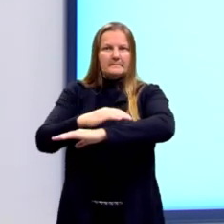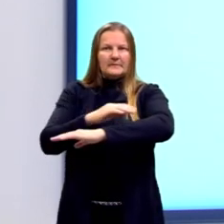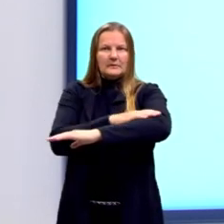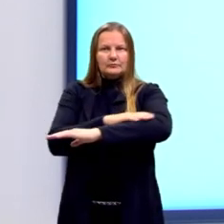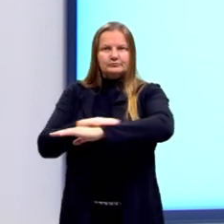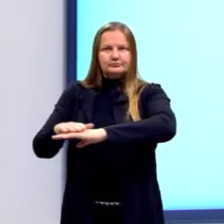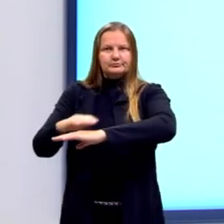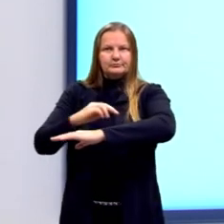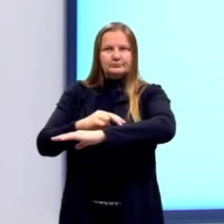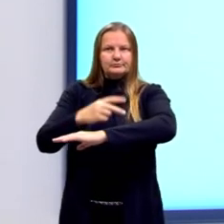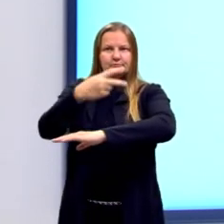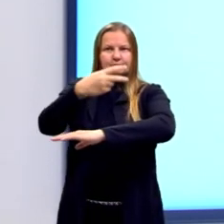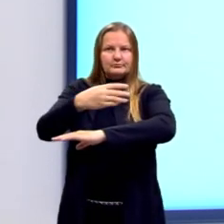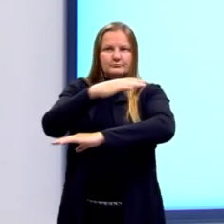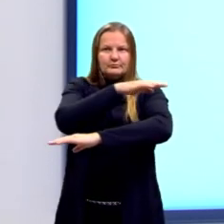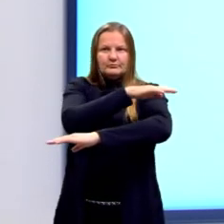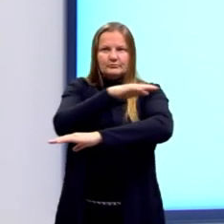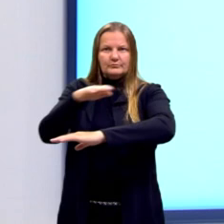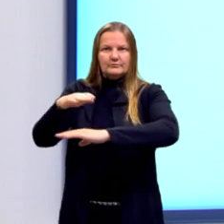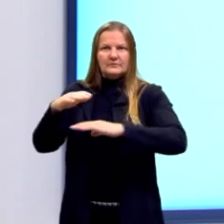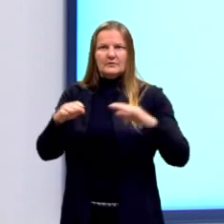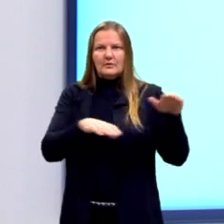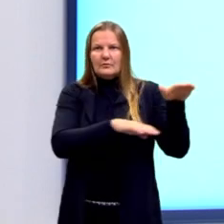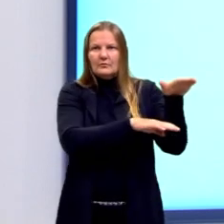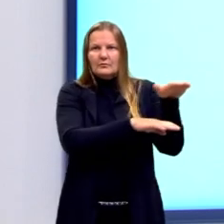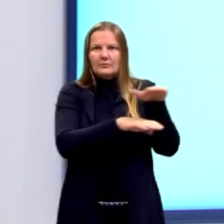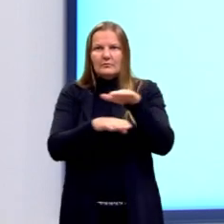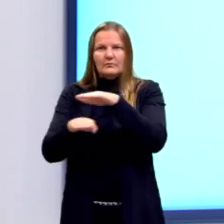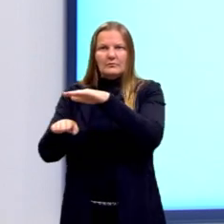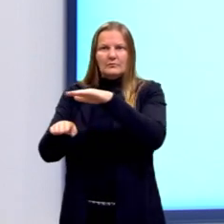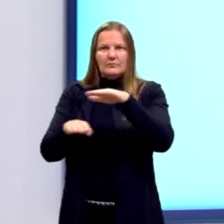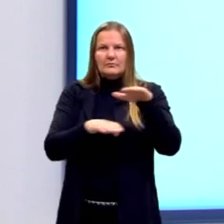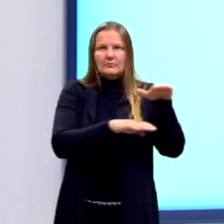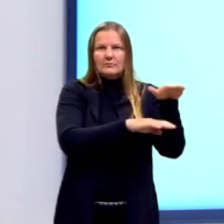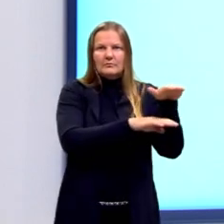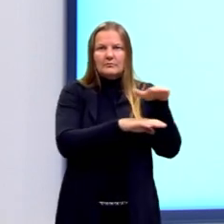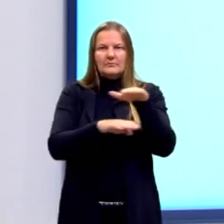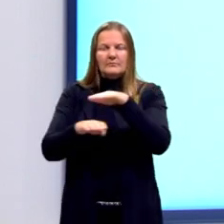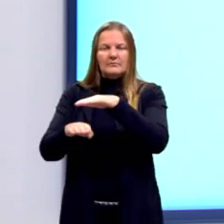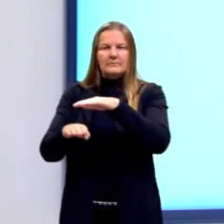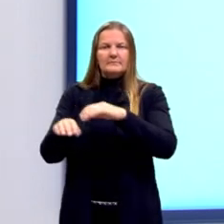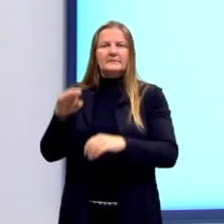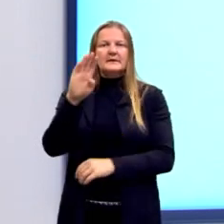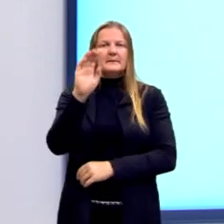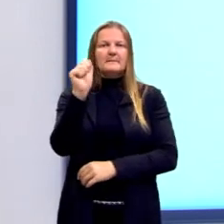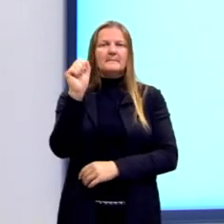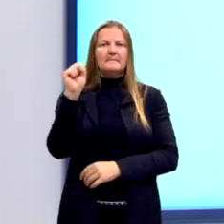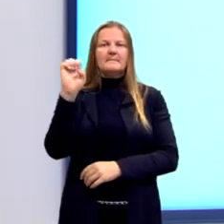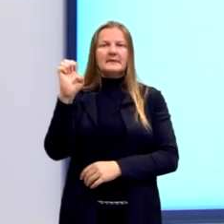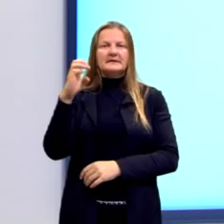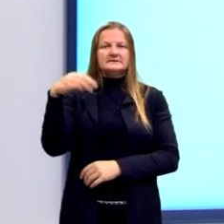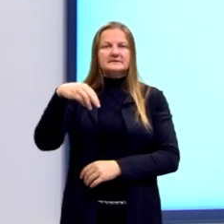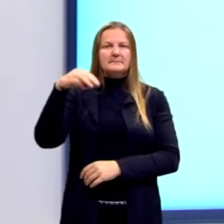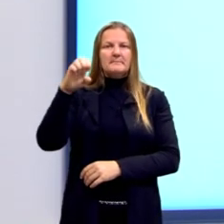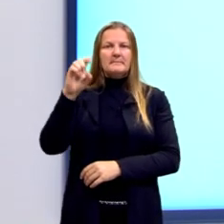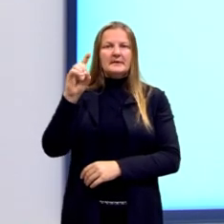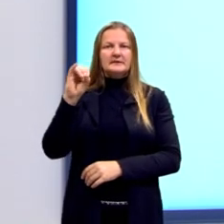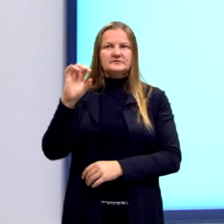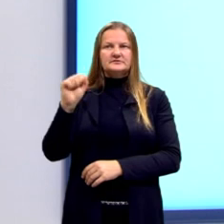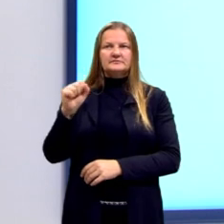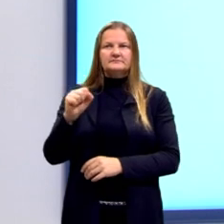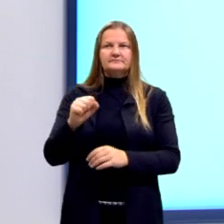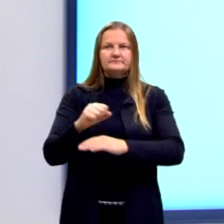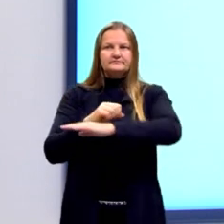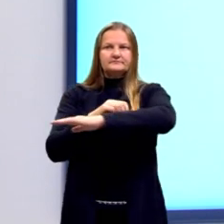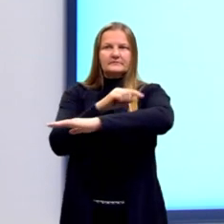triângulo, nós temos o que chamamos de base média. Então, aqui, o ponto médio, ele separa o lado